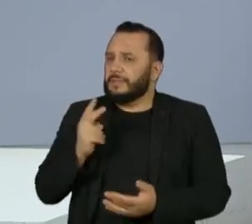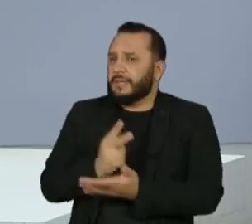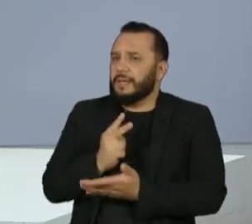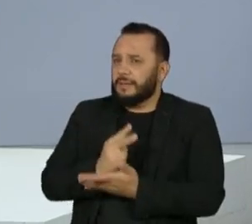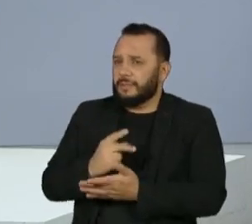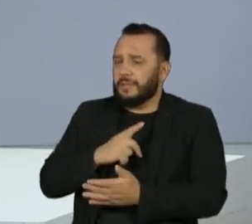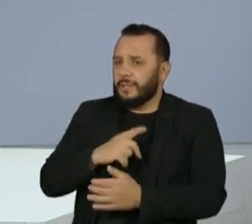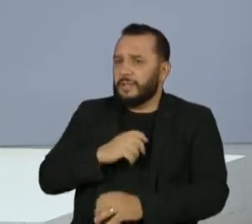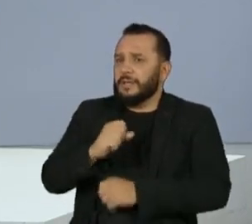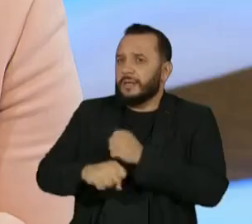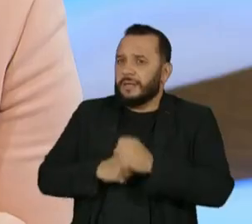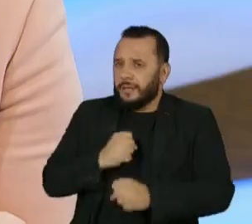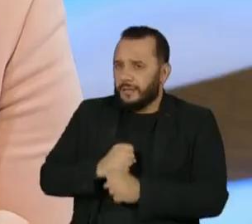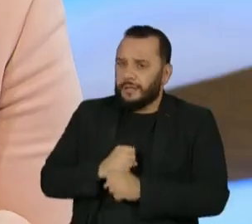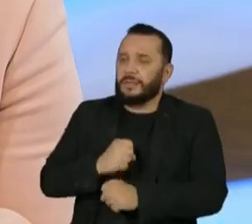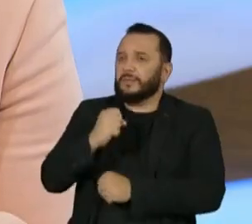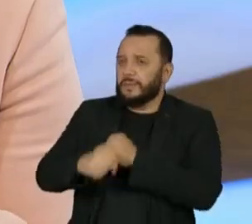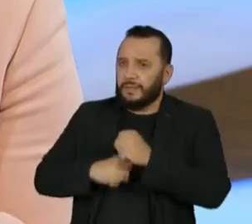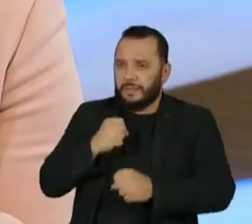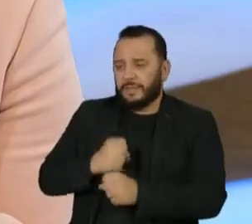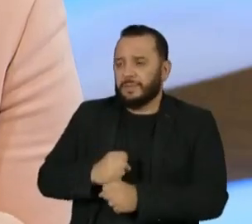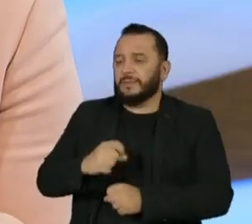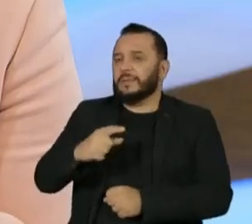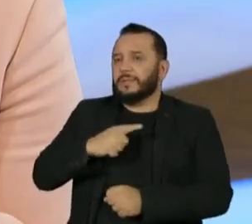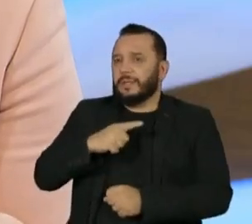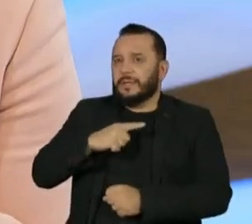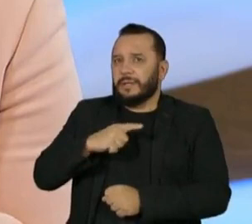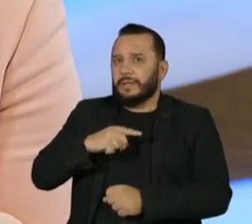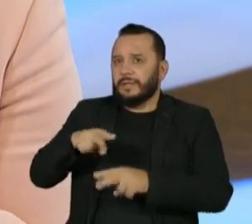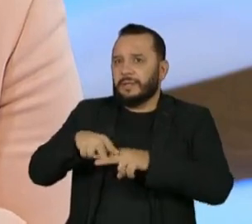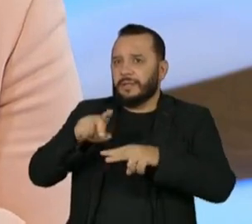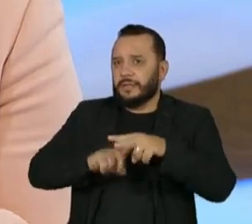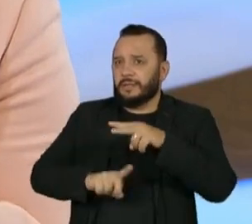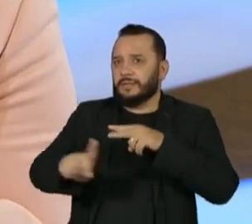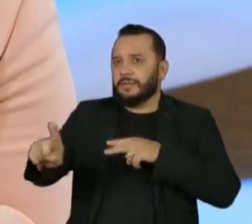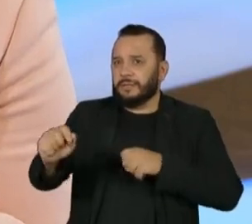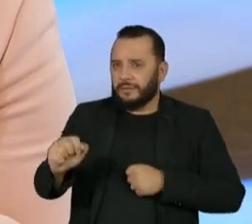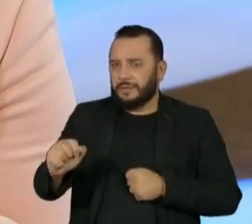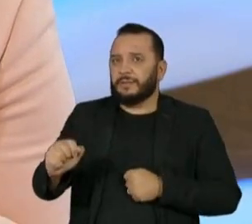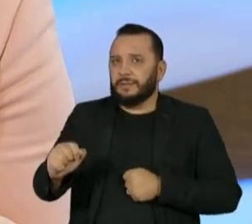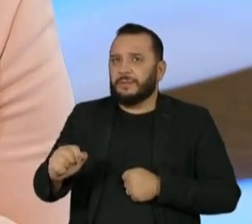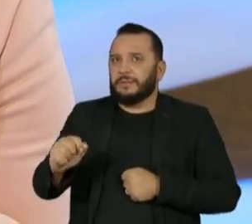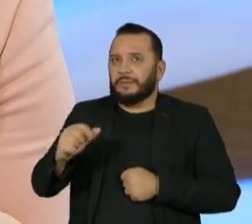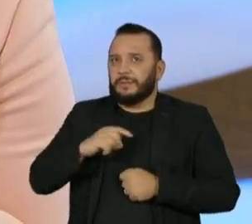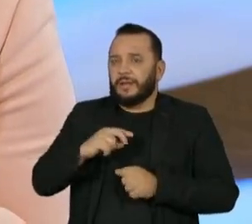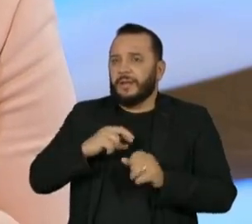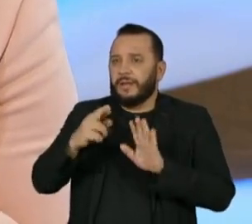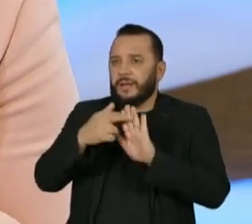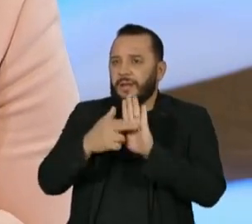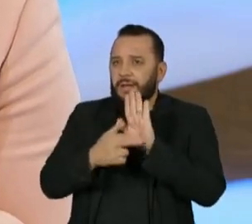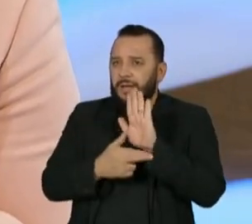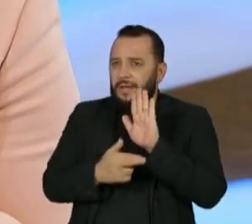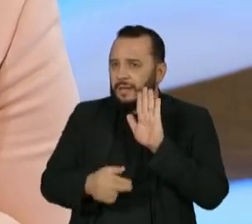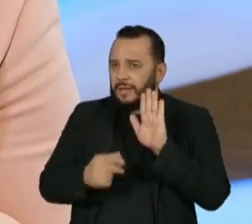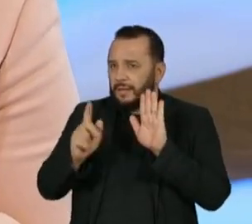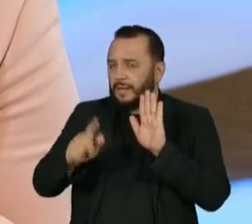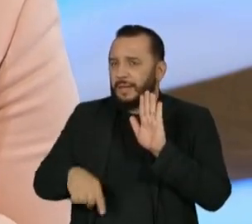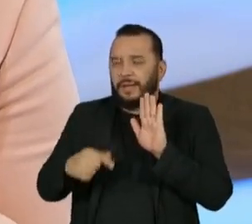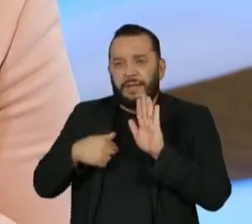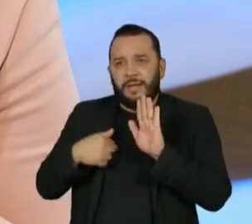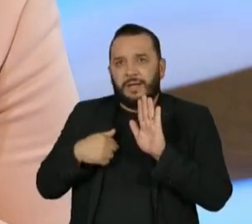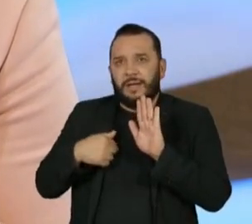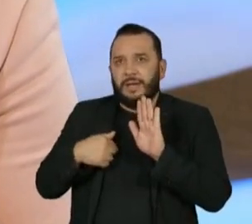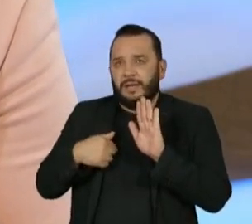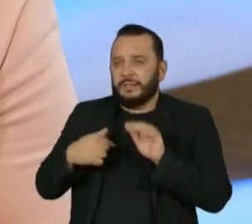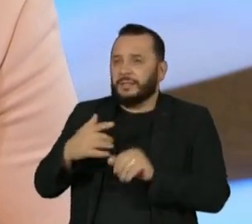que deveriam receber o indulto de Natal com base em critérios de natureza humanitária,